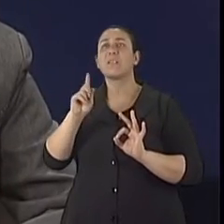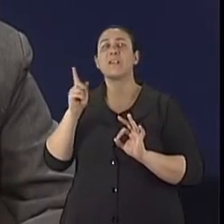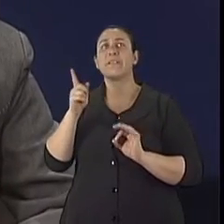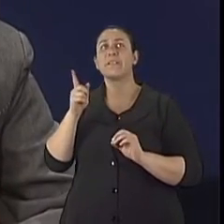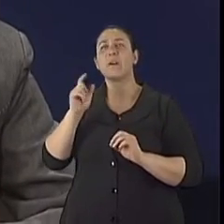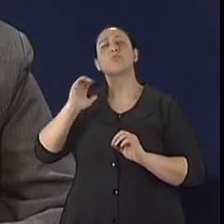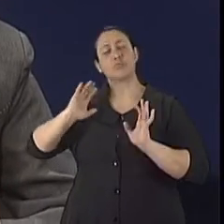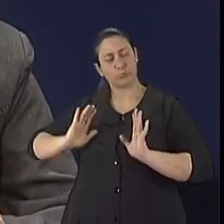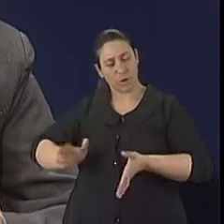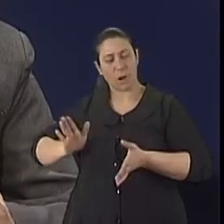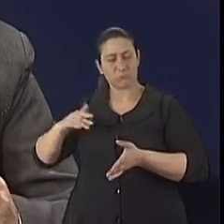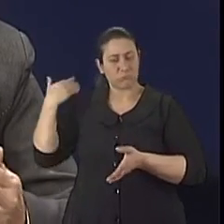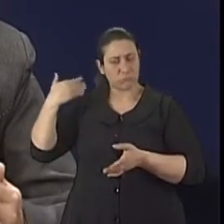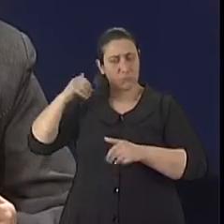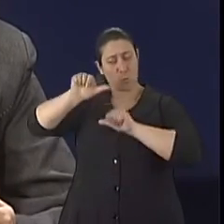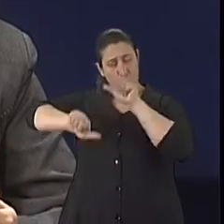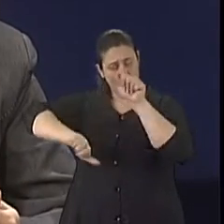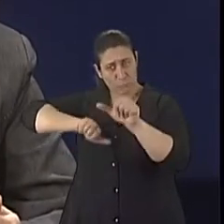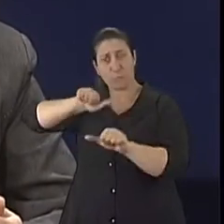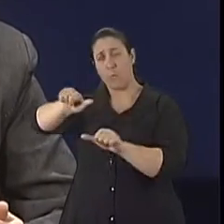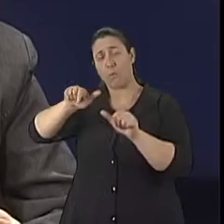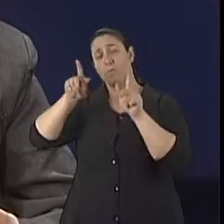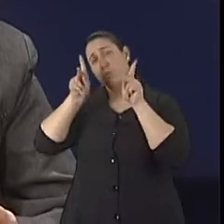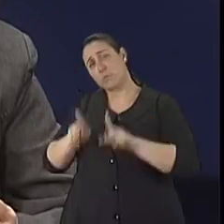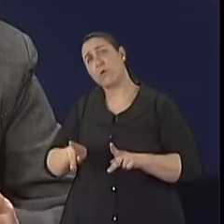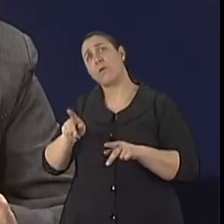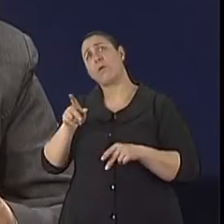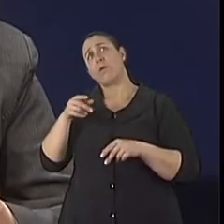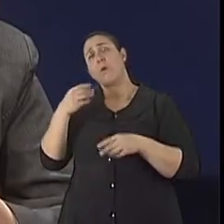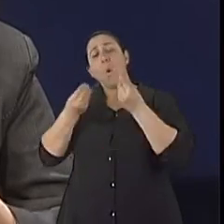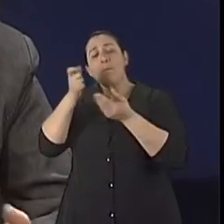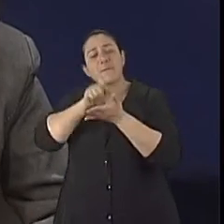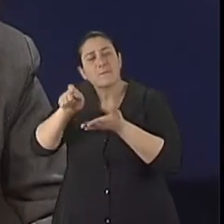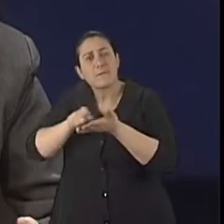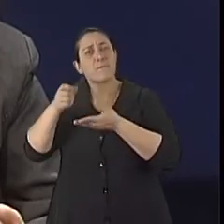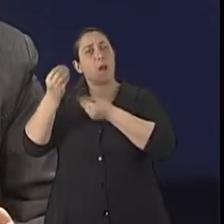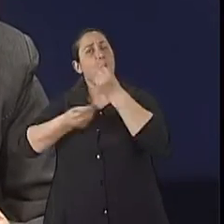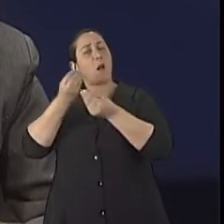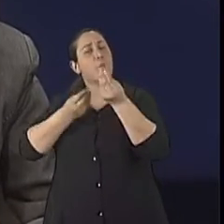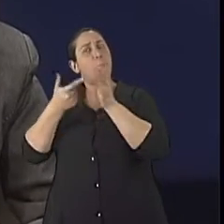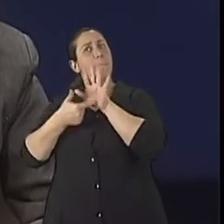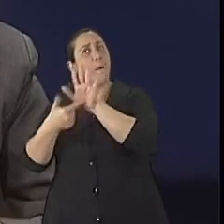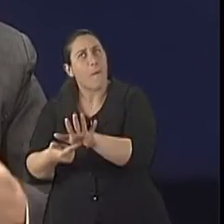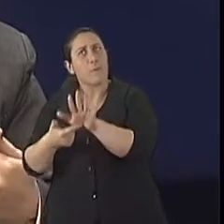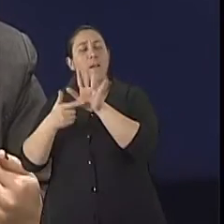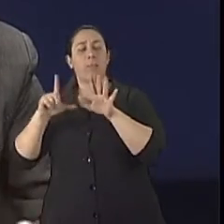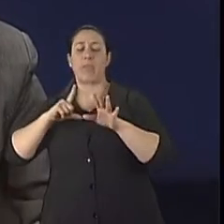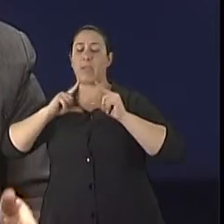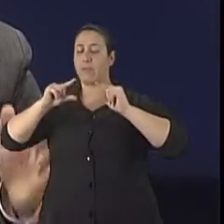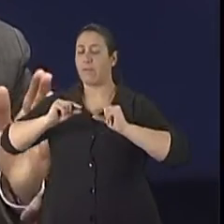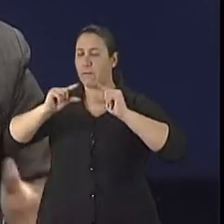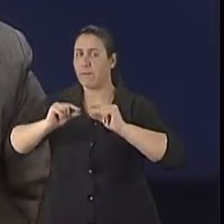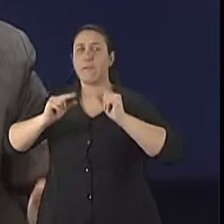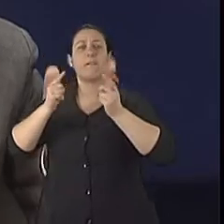na forma como a bula é escrita, na forma como ela expressa as informações, o tamanho de letra, no tipo de